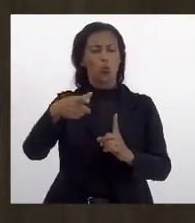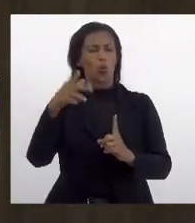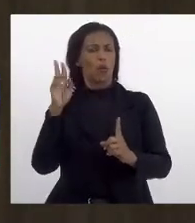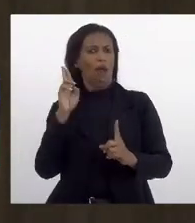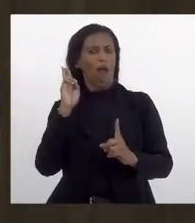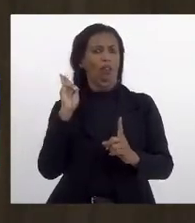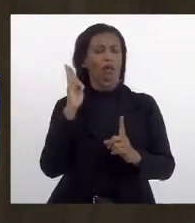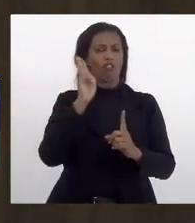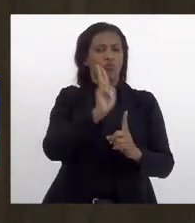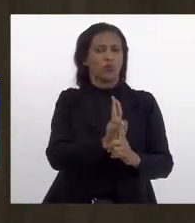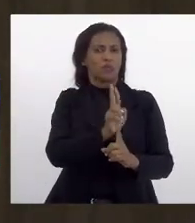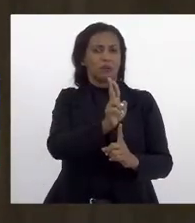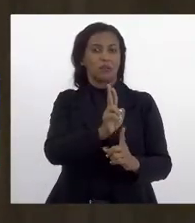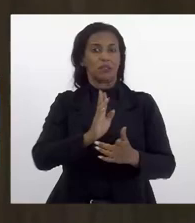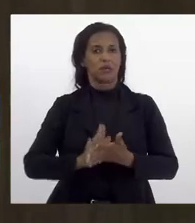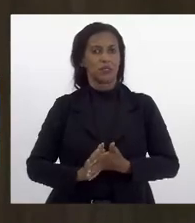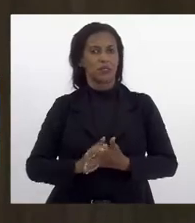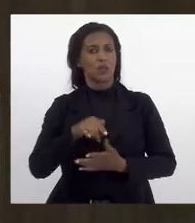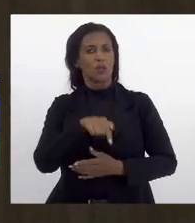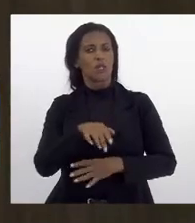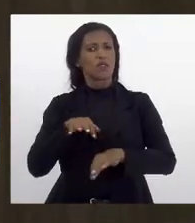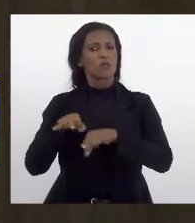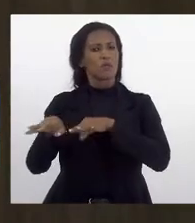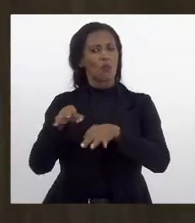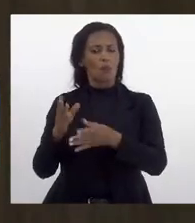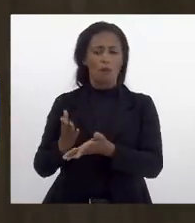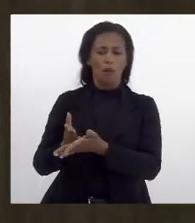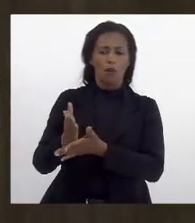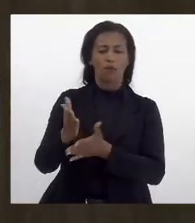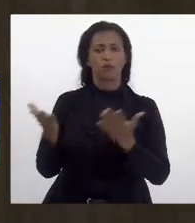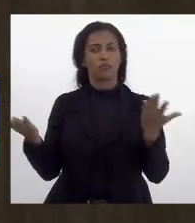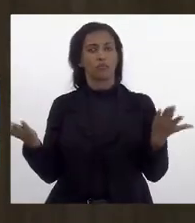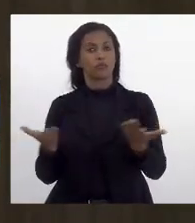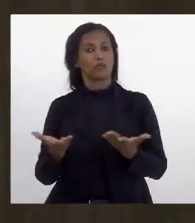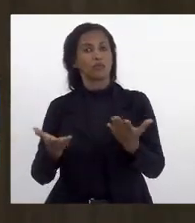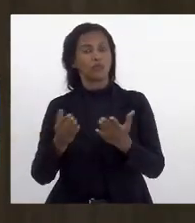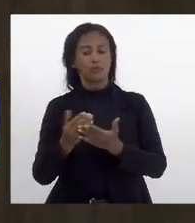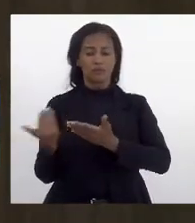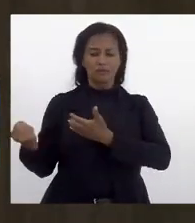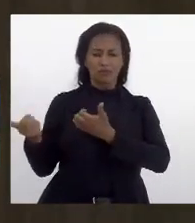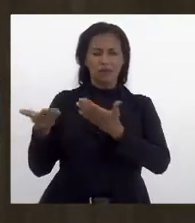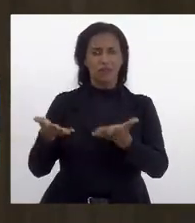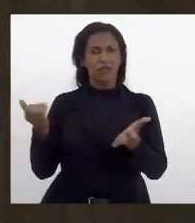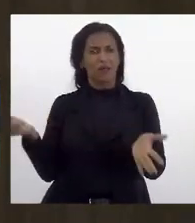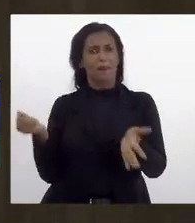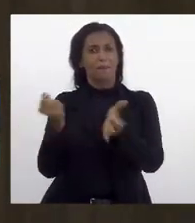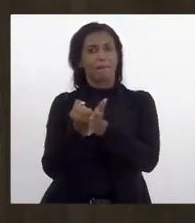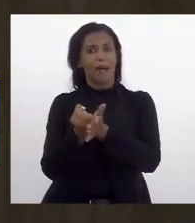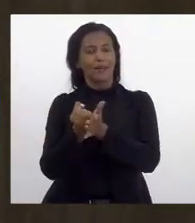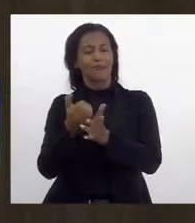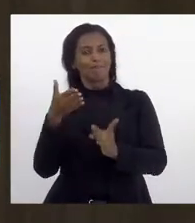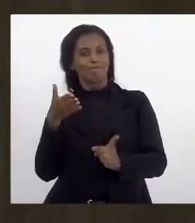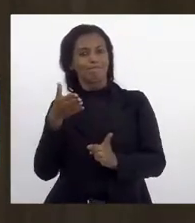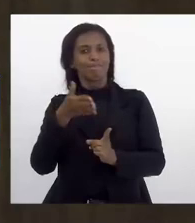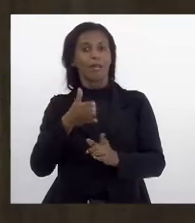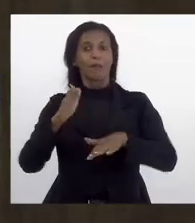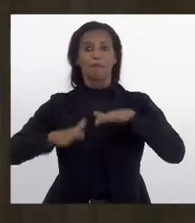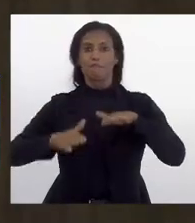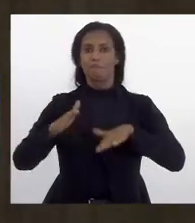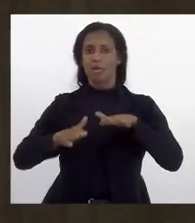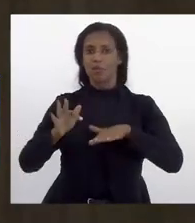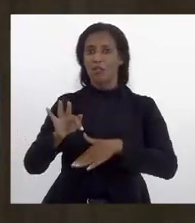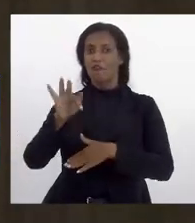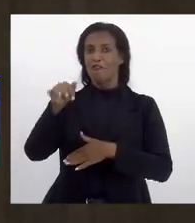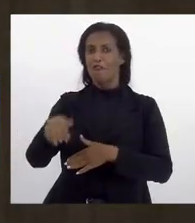responsabilização então esse projeto aprovado hoje ele traz um impacto direto ainda que não seja no preço